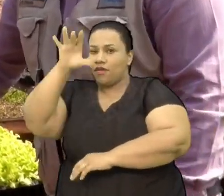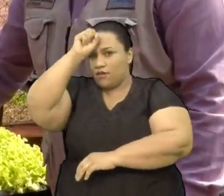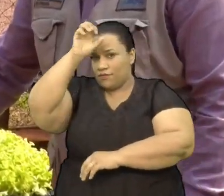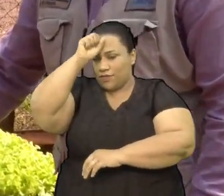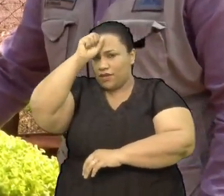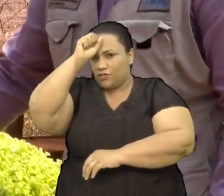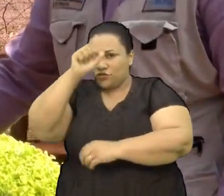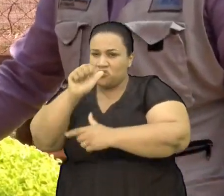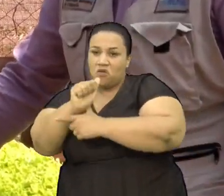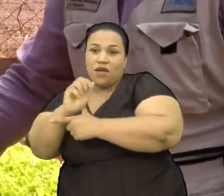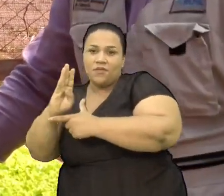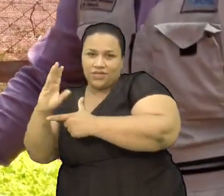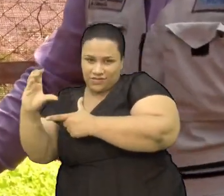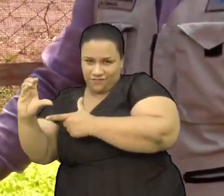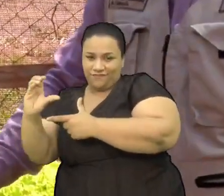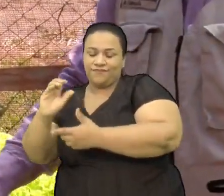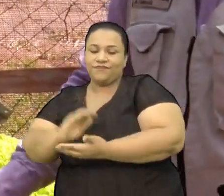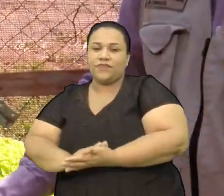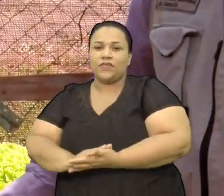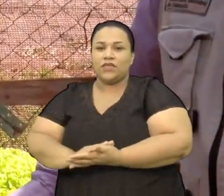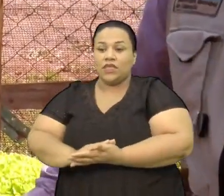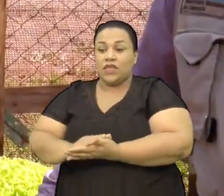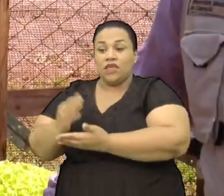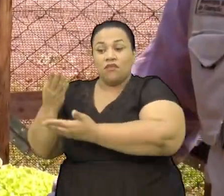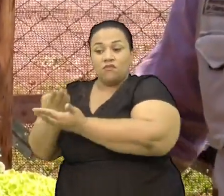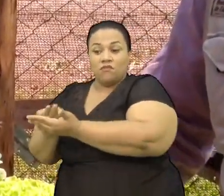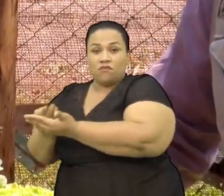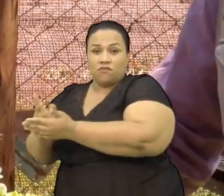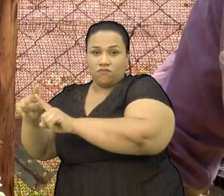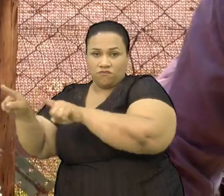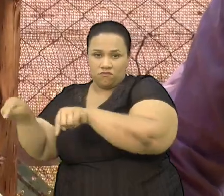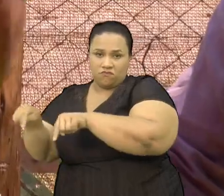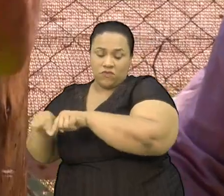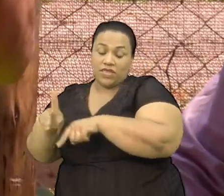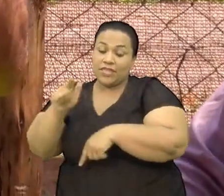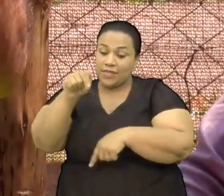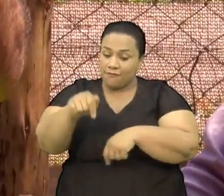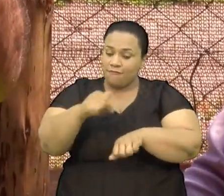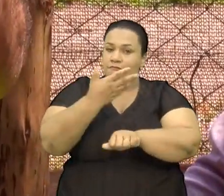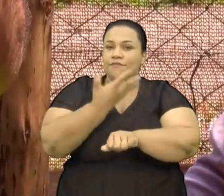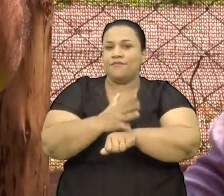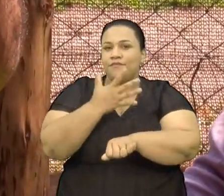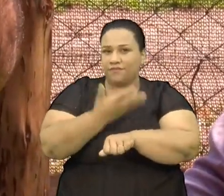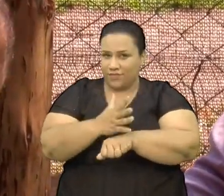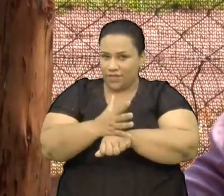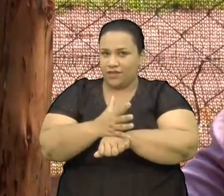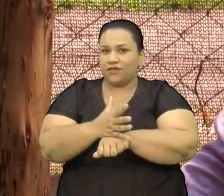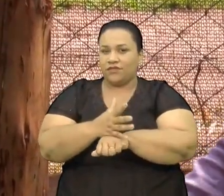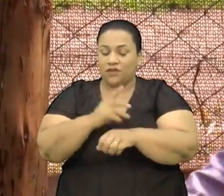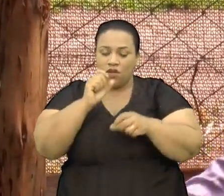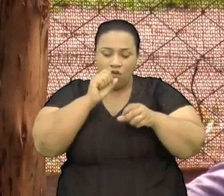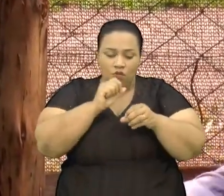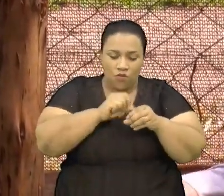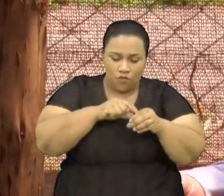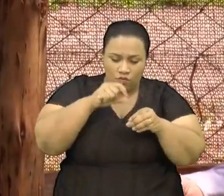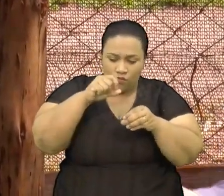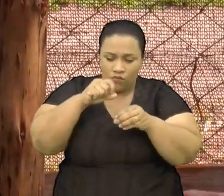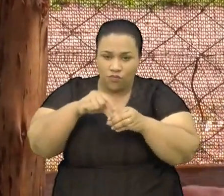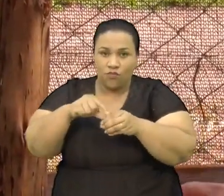alfabetização de fato Teoria na sala de aula E prática aqui Colocando a semente